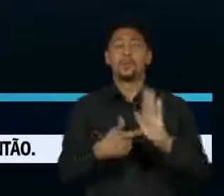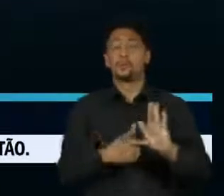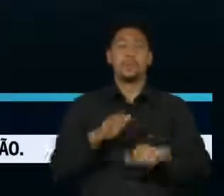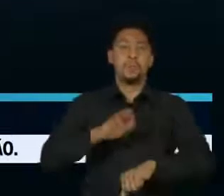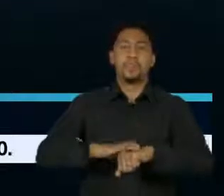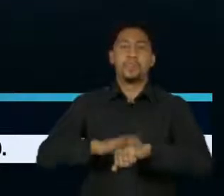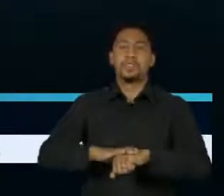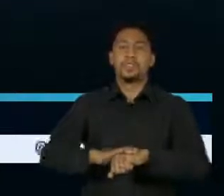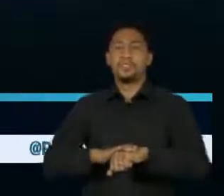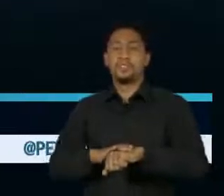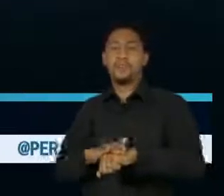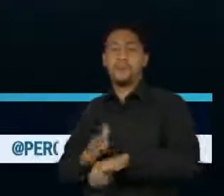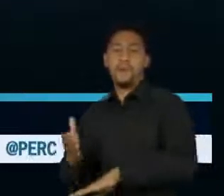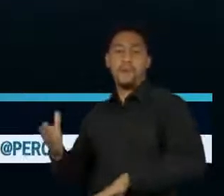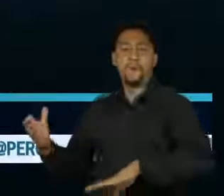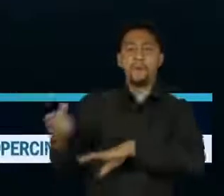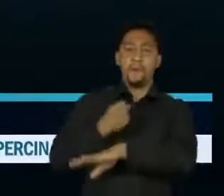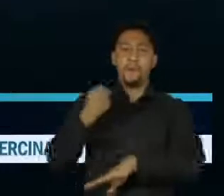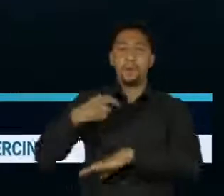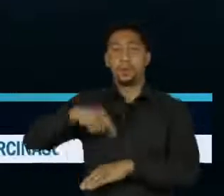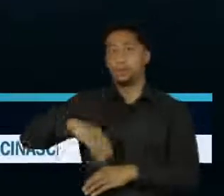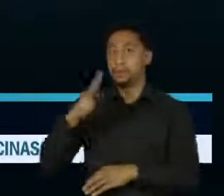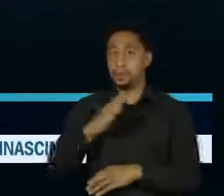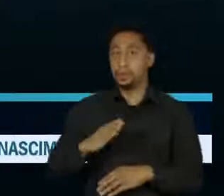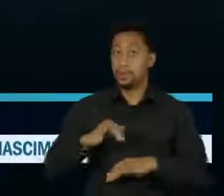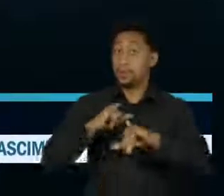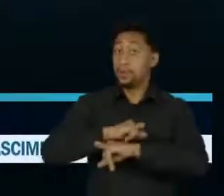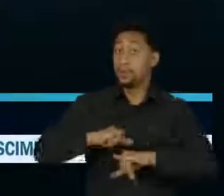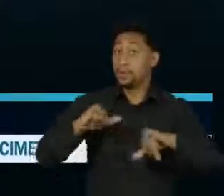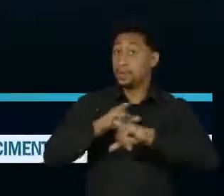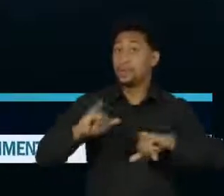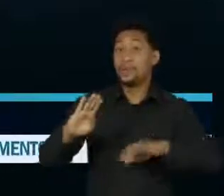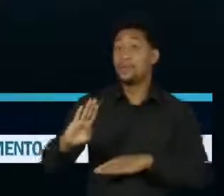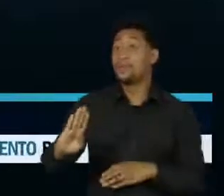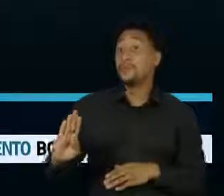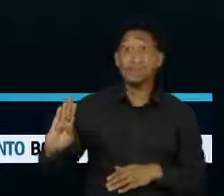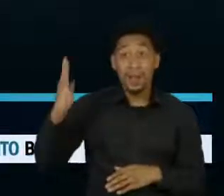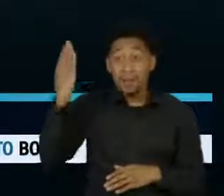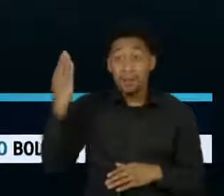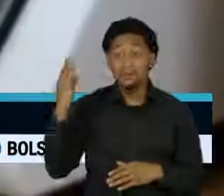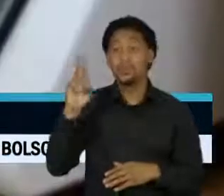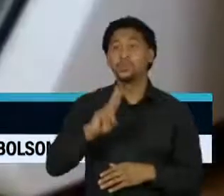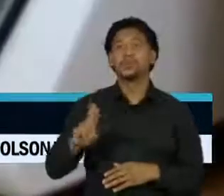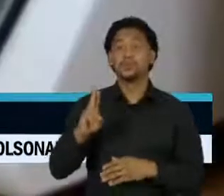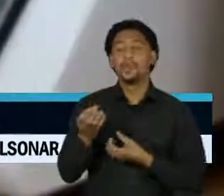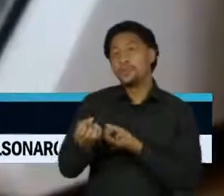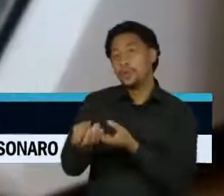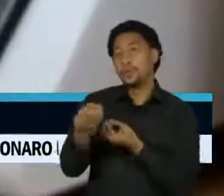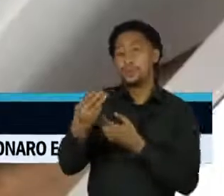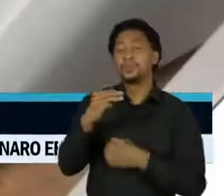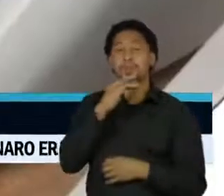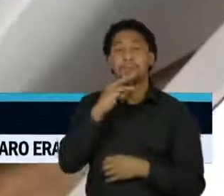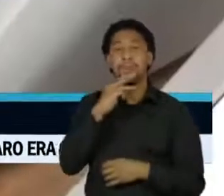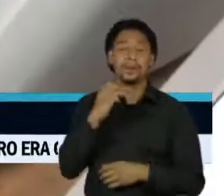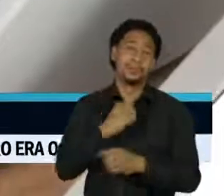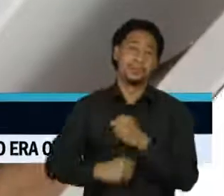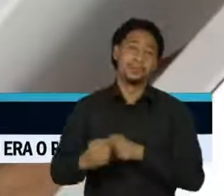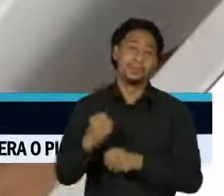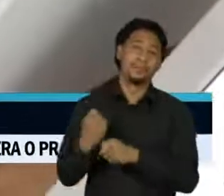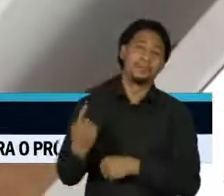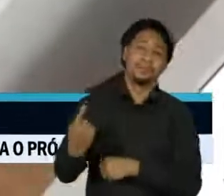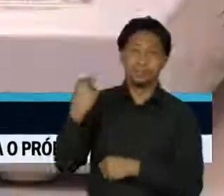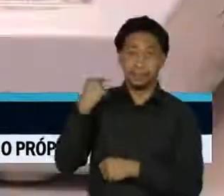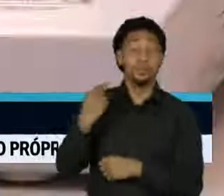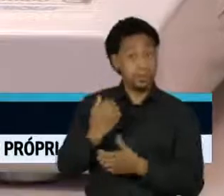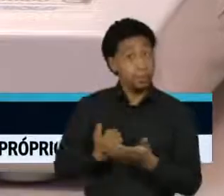no Brasil. A postagem falsa usa como base uma notícia de março do ano passado, quando o TSE comprou mais de 32